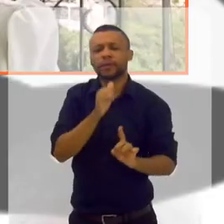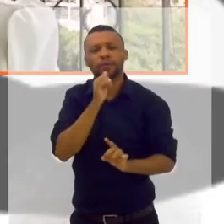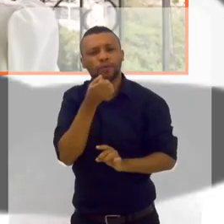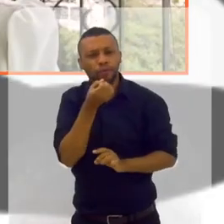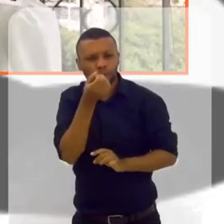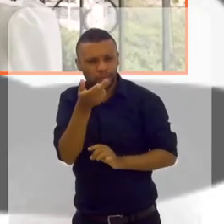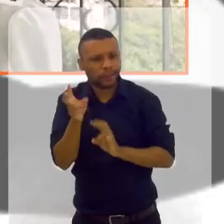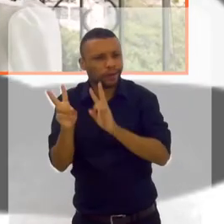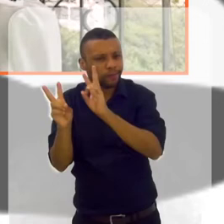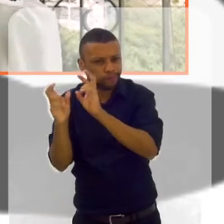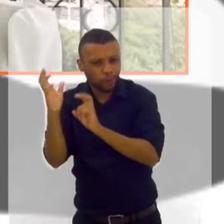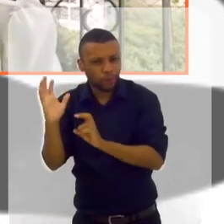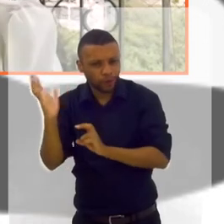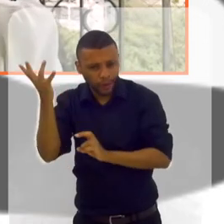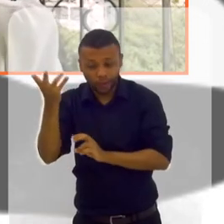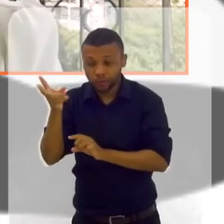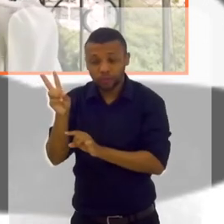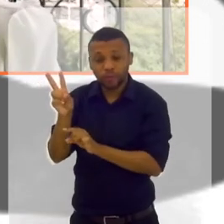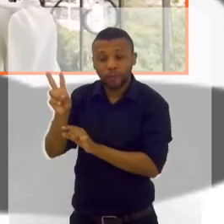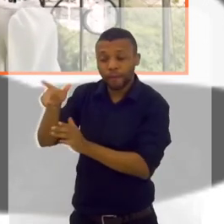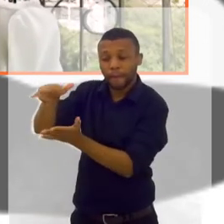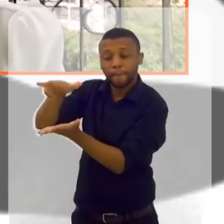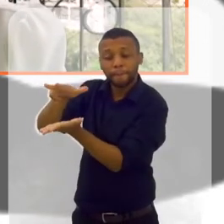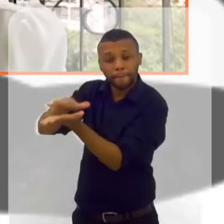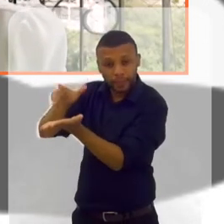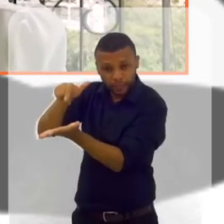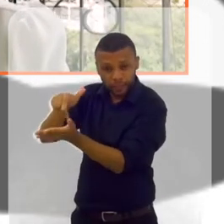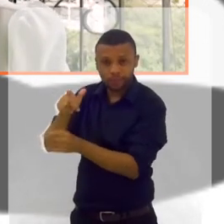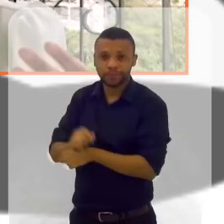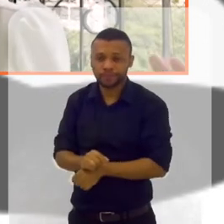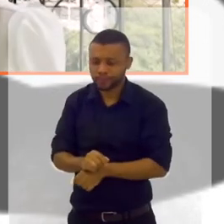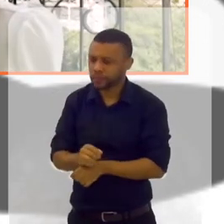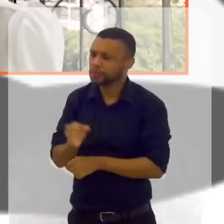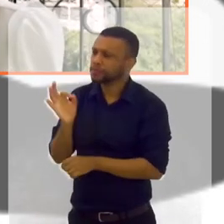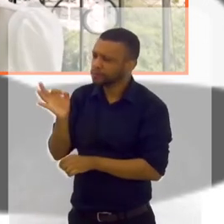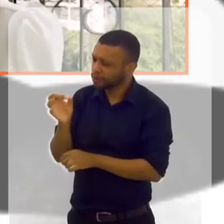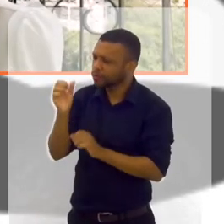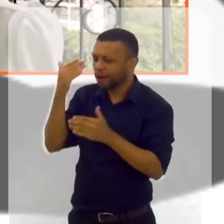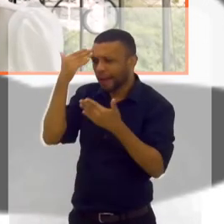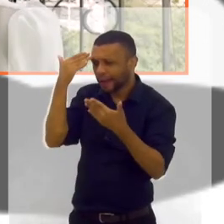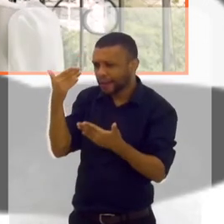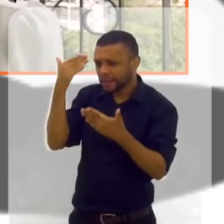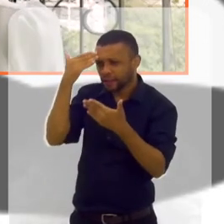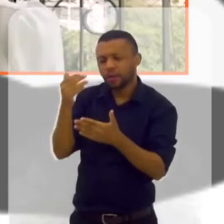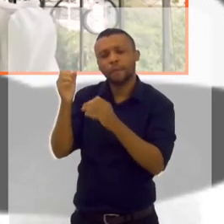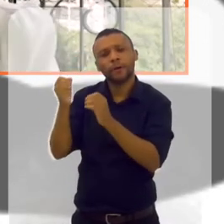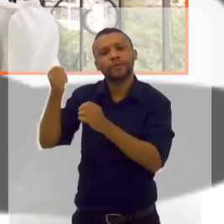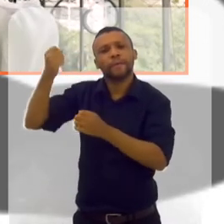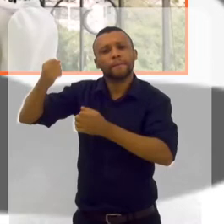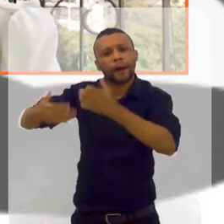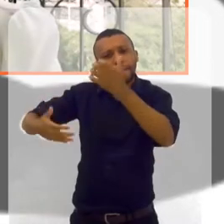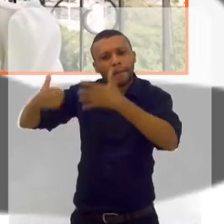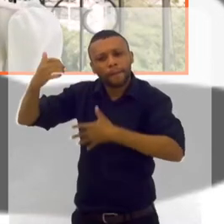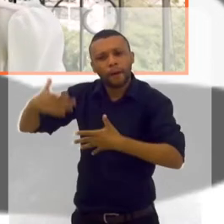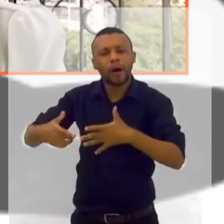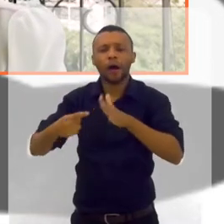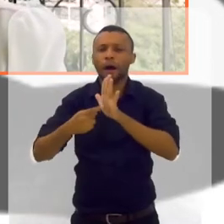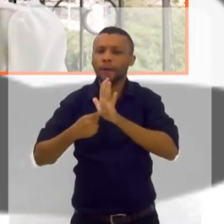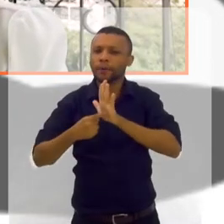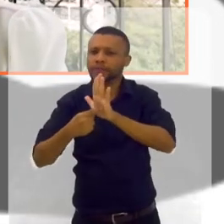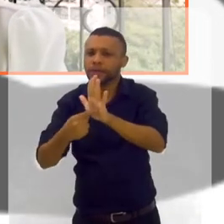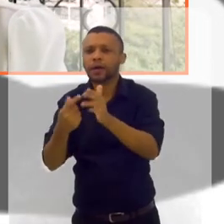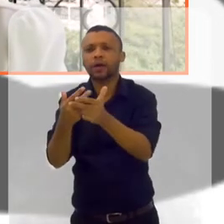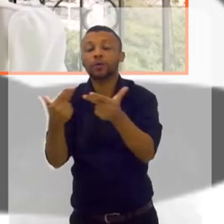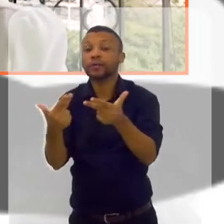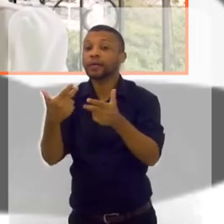Então, eu vou contar até um caso aqui. Posso contar um caso de uma pessoa que eu aprendi? Claro, sim. O programa é seu, Sibeli. O programa é seu. Você pode contar, você pode